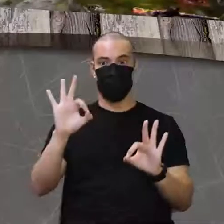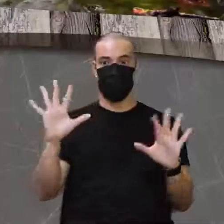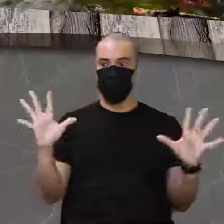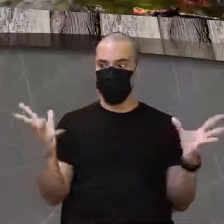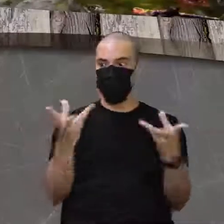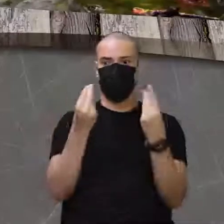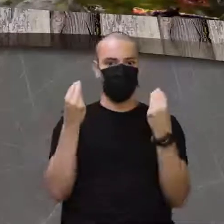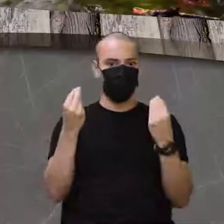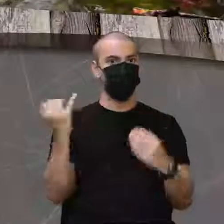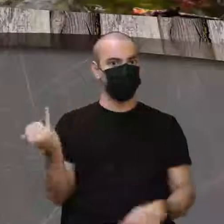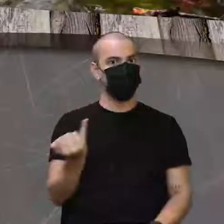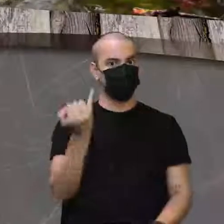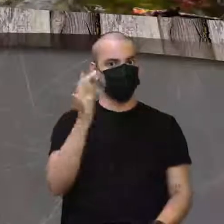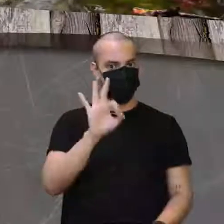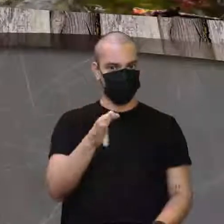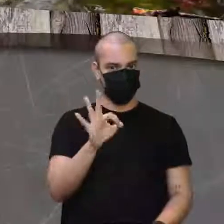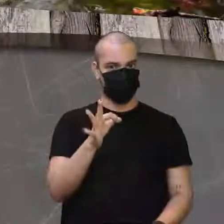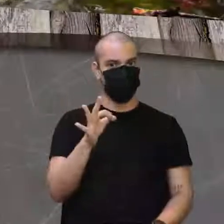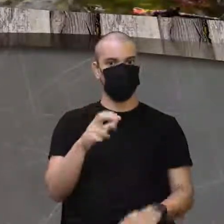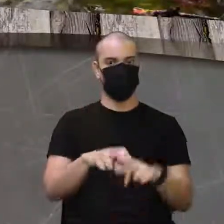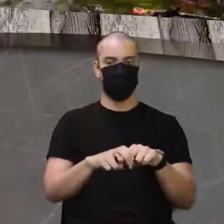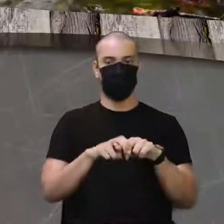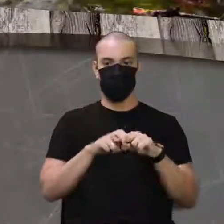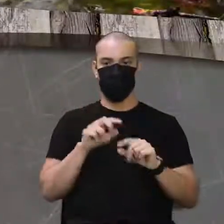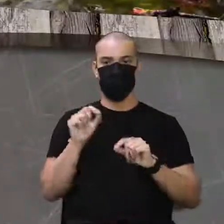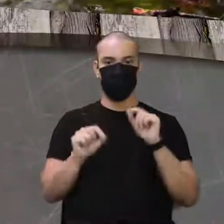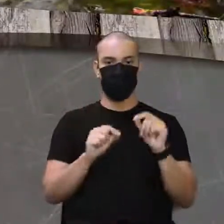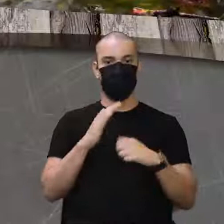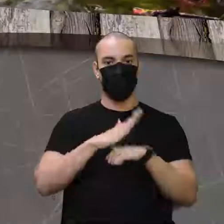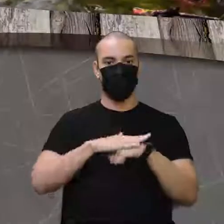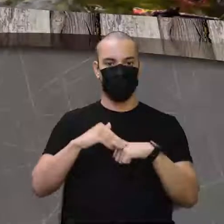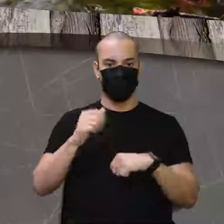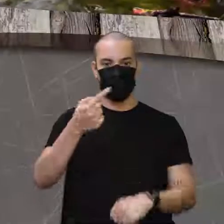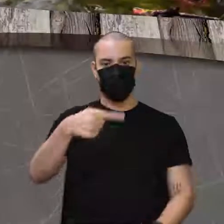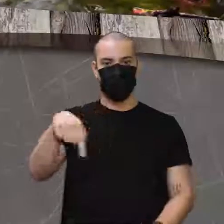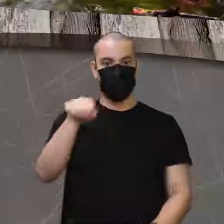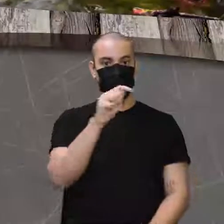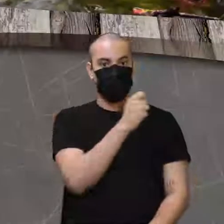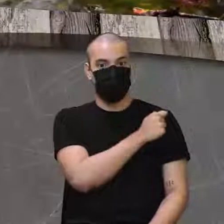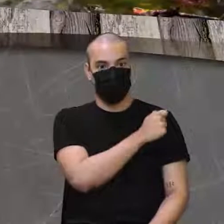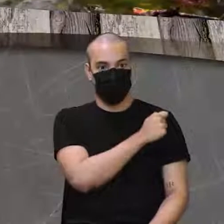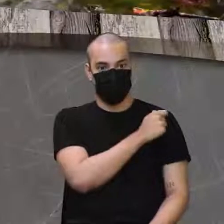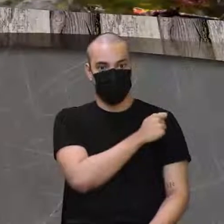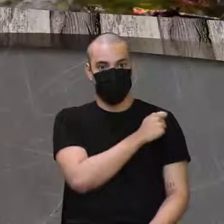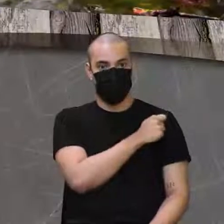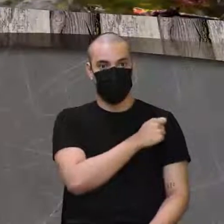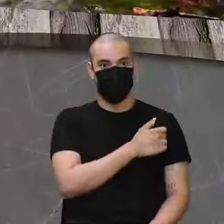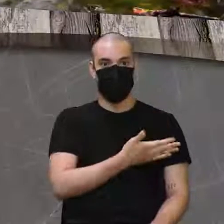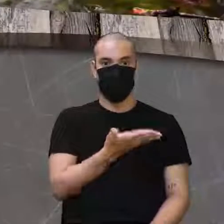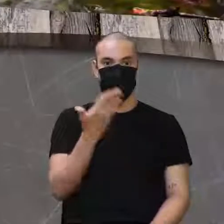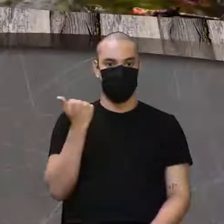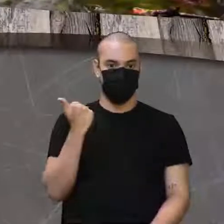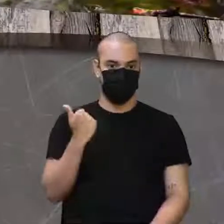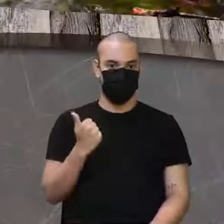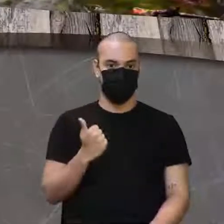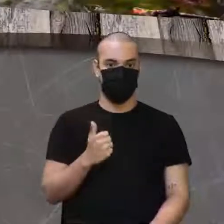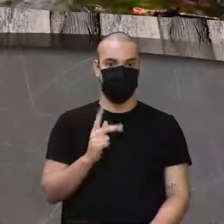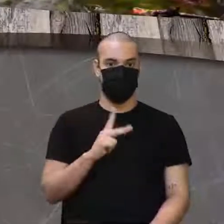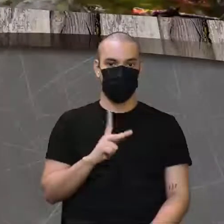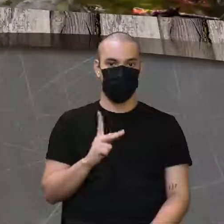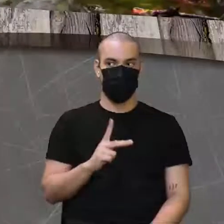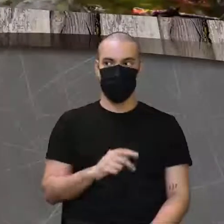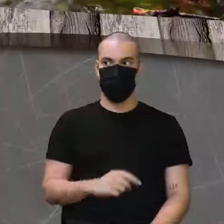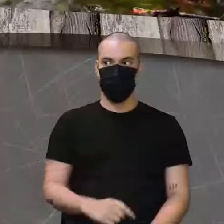Olha como é importante, tá bom? Então, meus amigos, queridos alunos, vem com a prof, vamos se despedir aqui dos